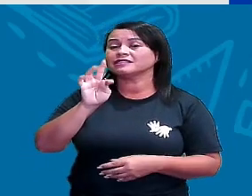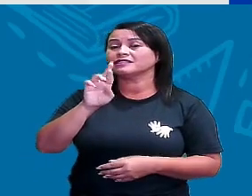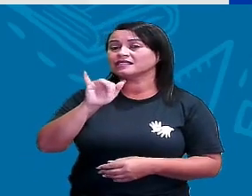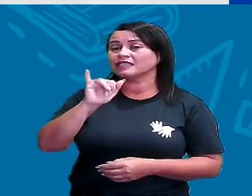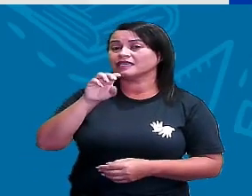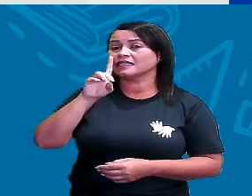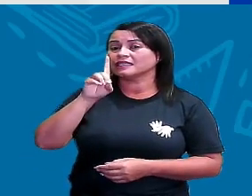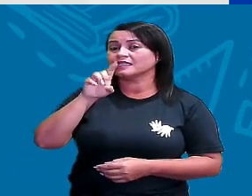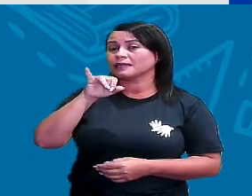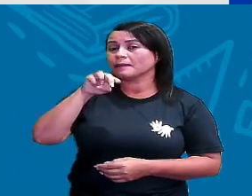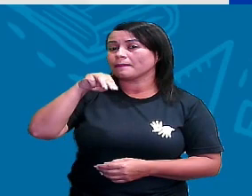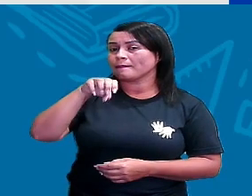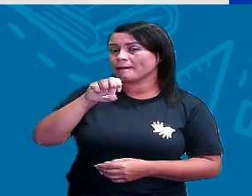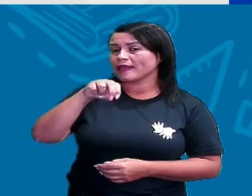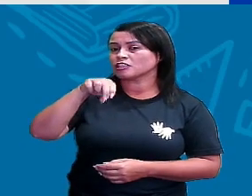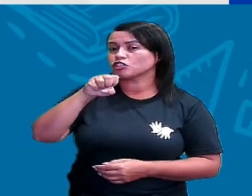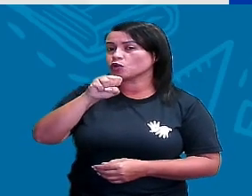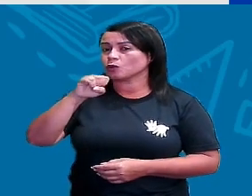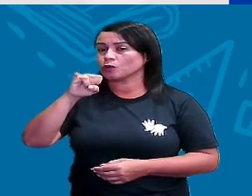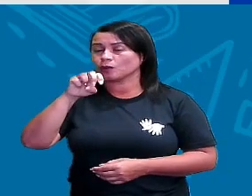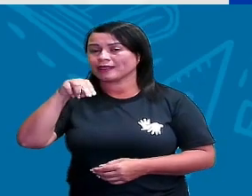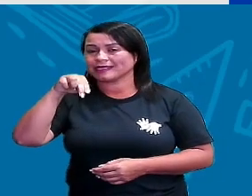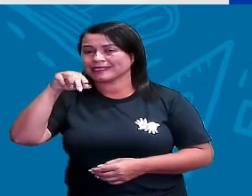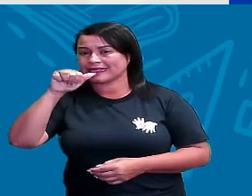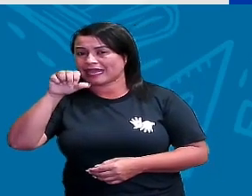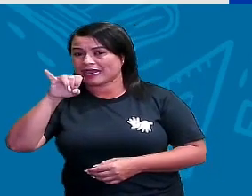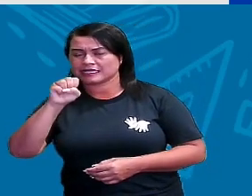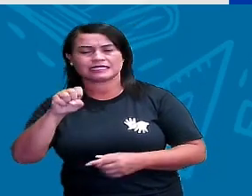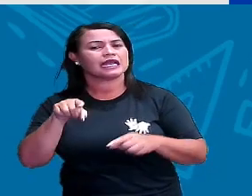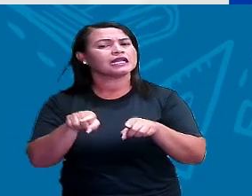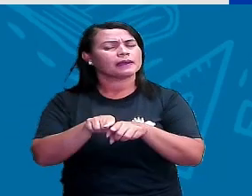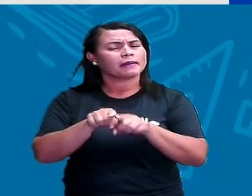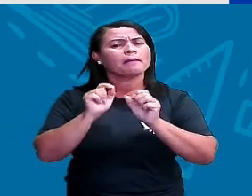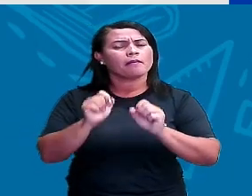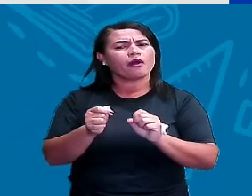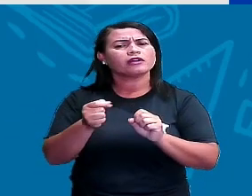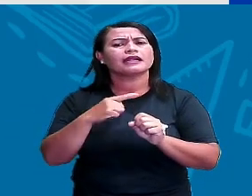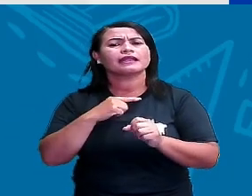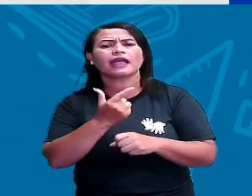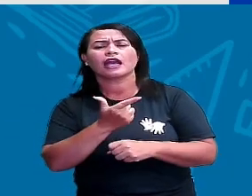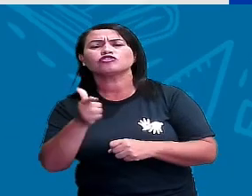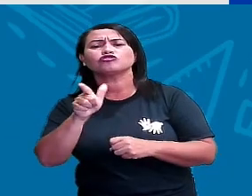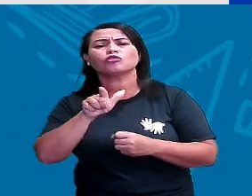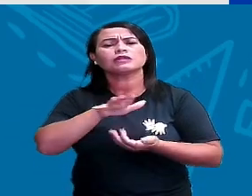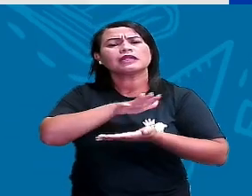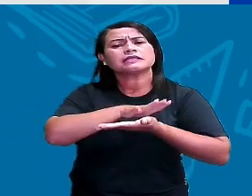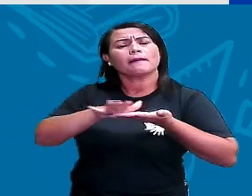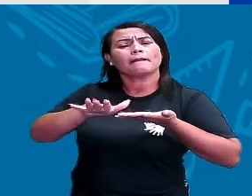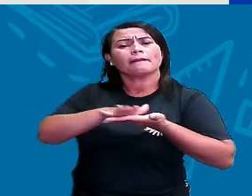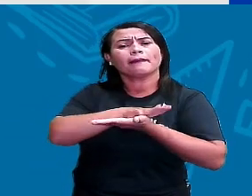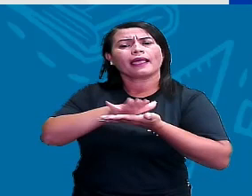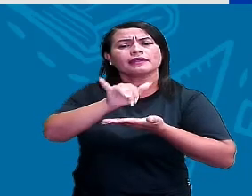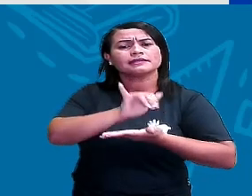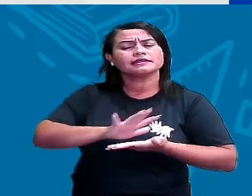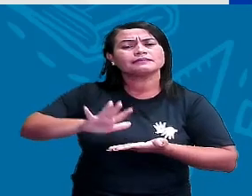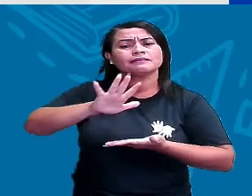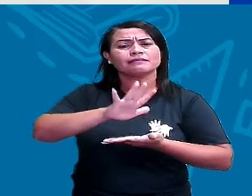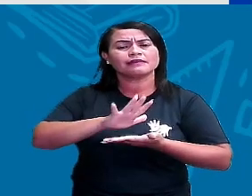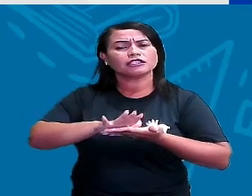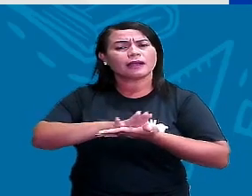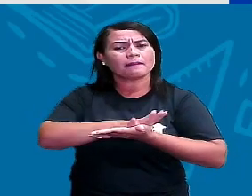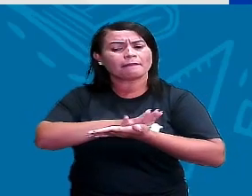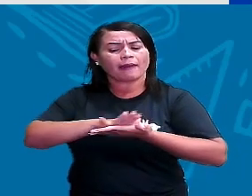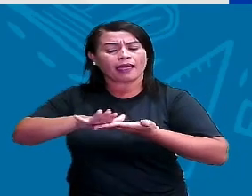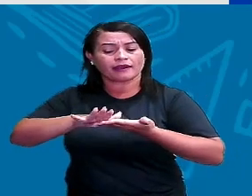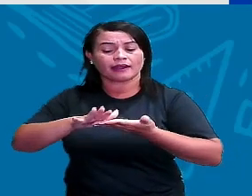sólidos geométricos, eles podem ser formados a partir de figuras planas. Então a gente precisa entender, né? Fazer essa